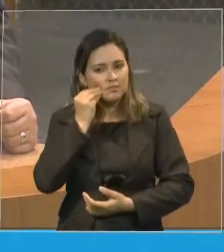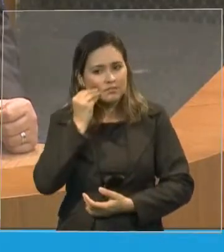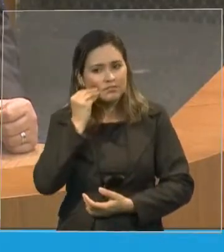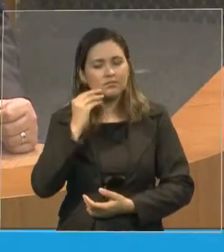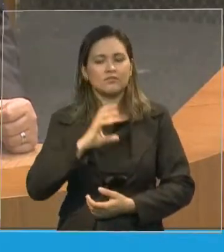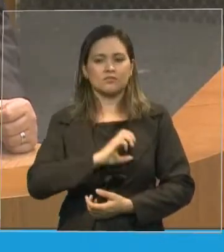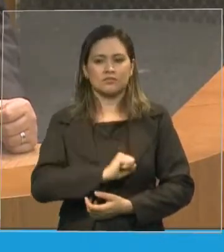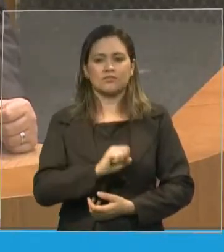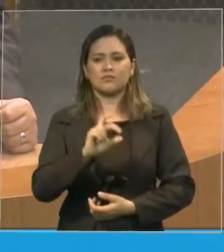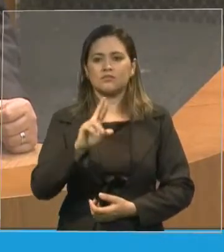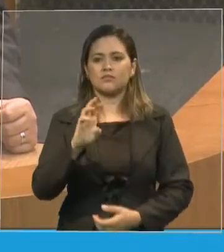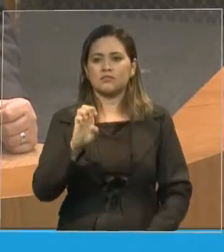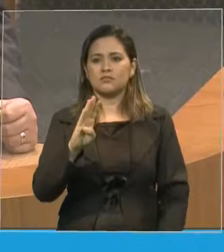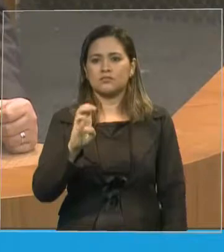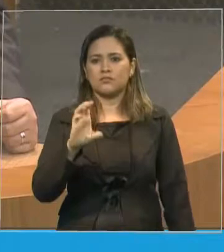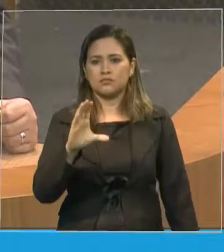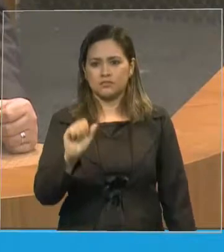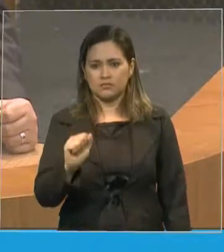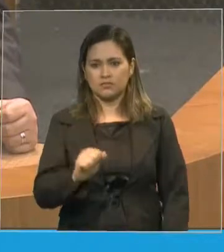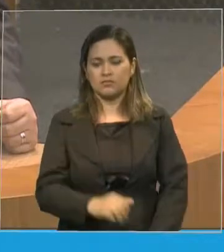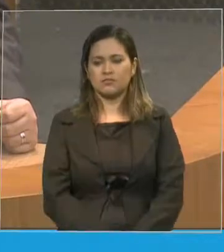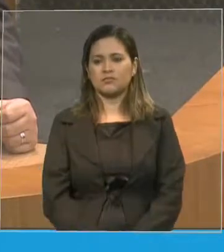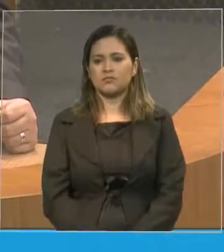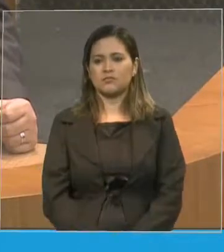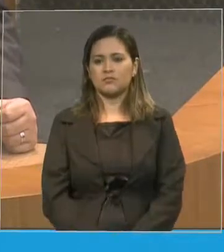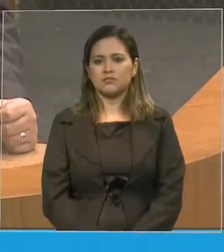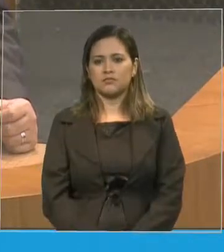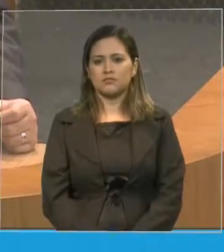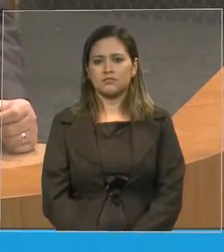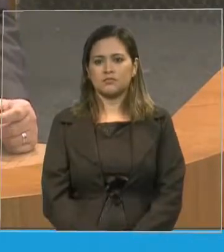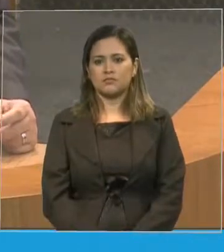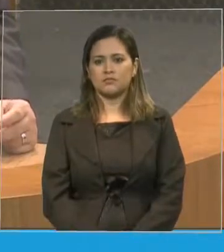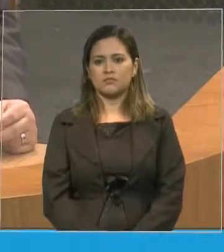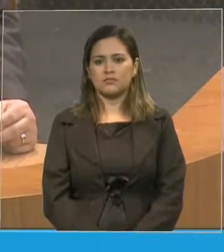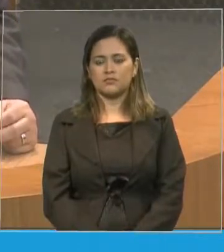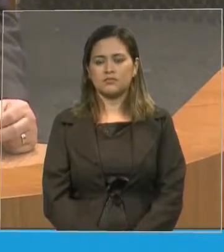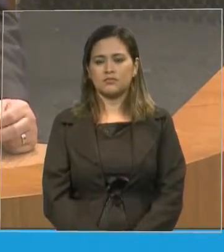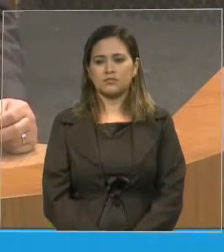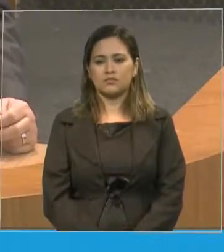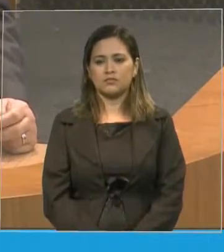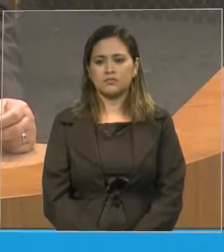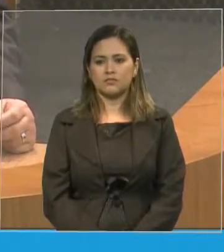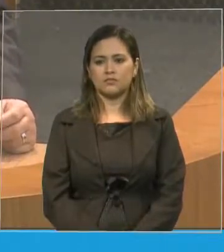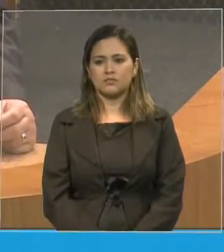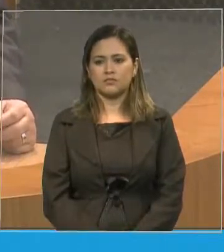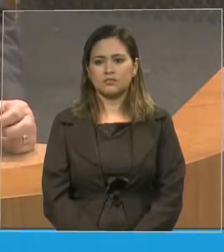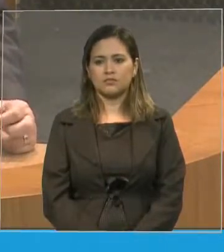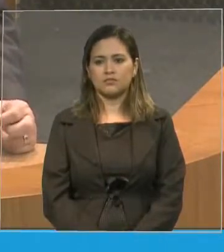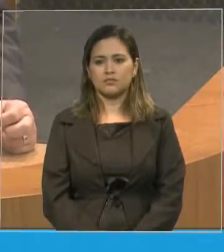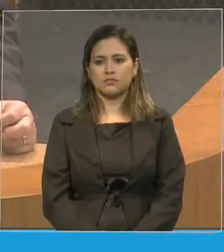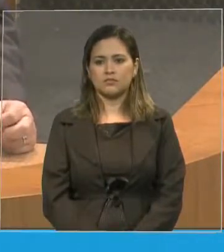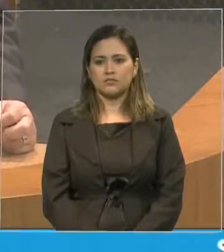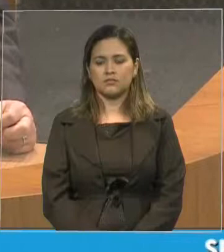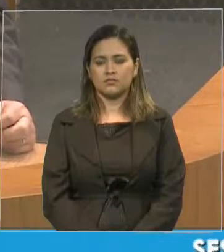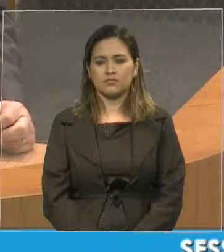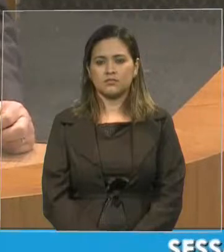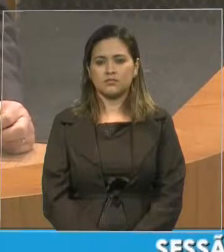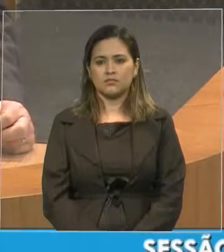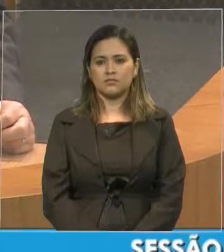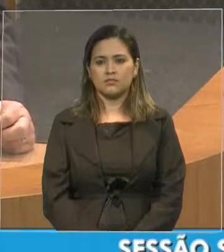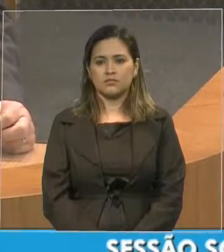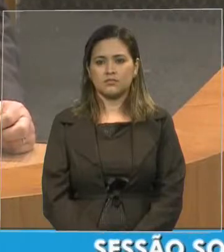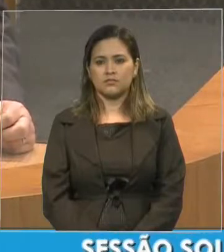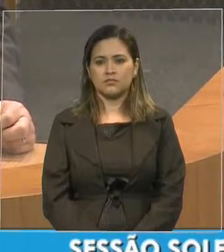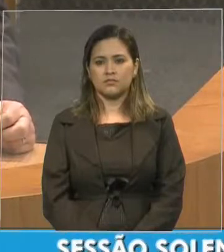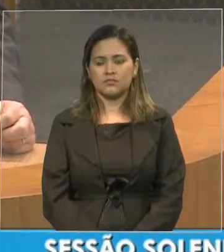a Rebeca, que aqui está. O estado do Maranhão, pelo que se diz, um pouquinho